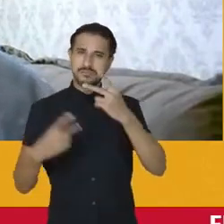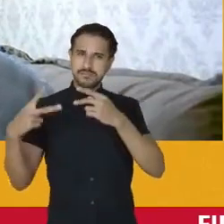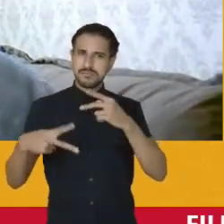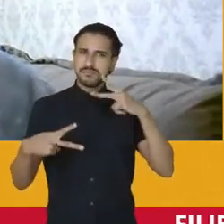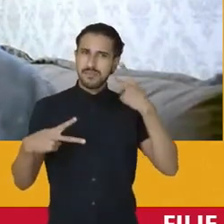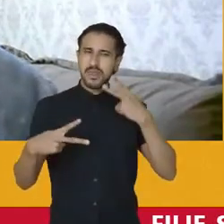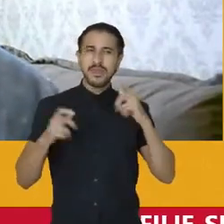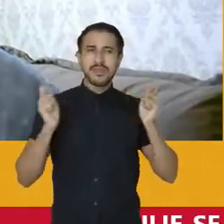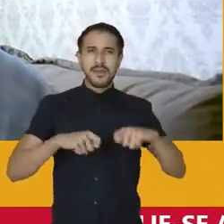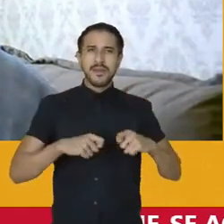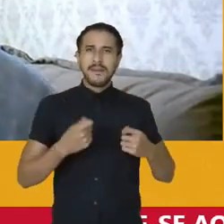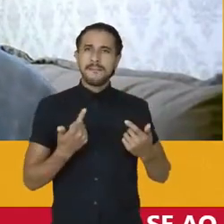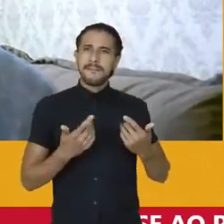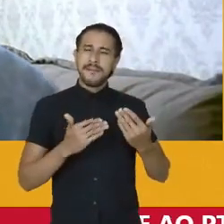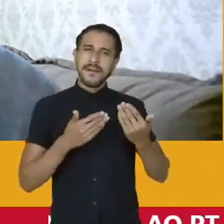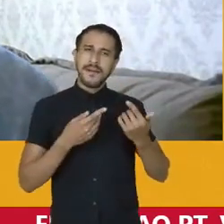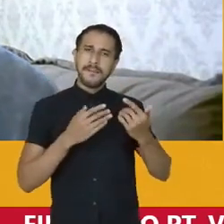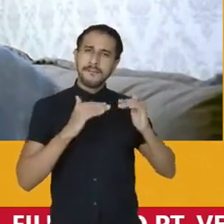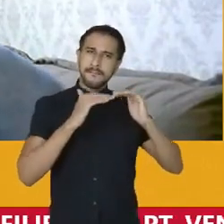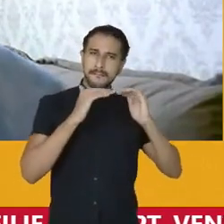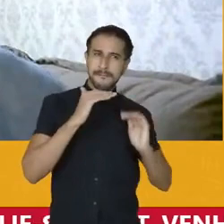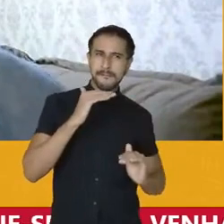poderá coibir essa